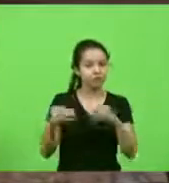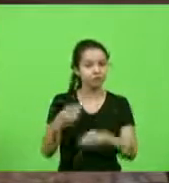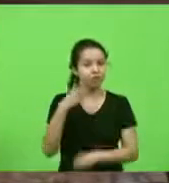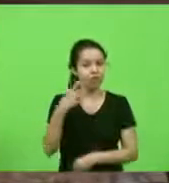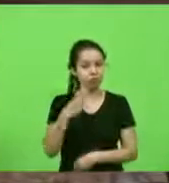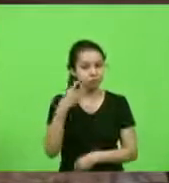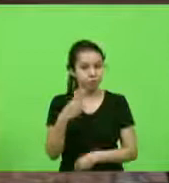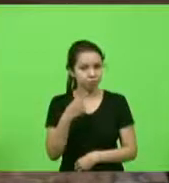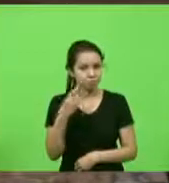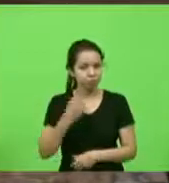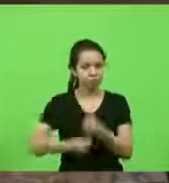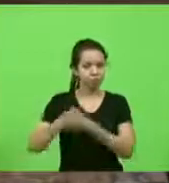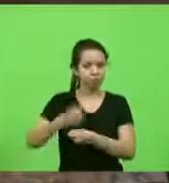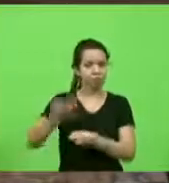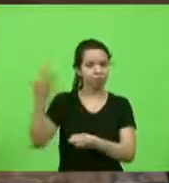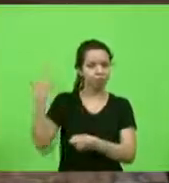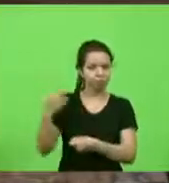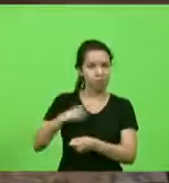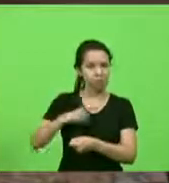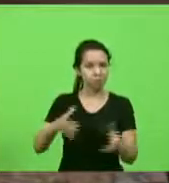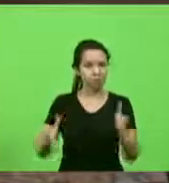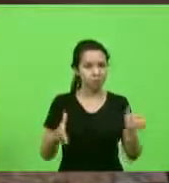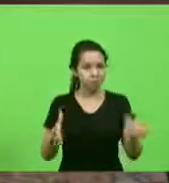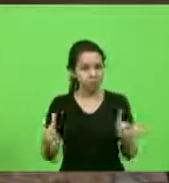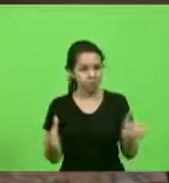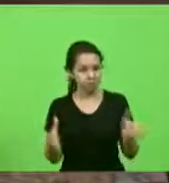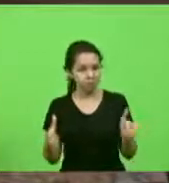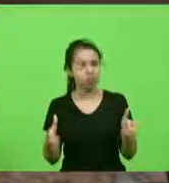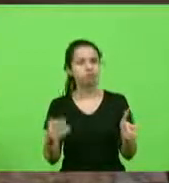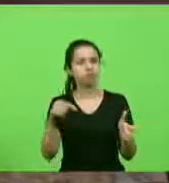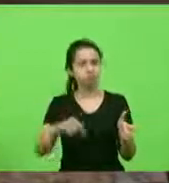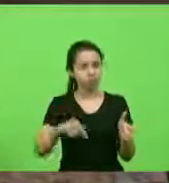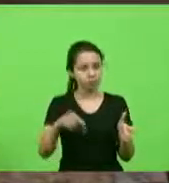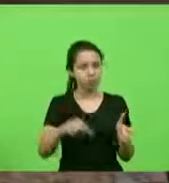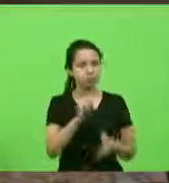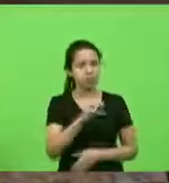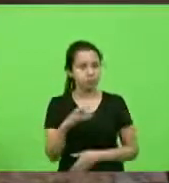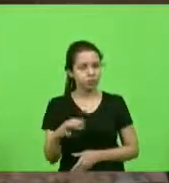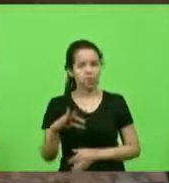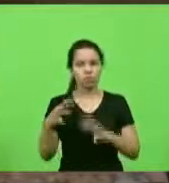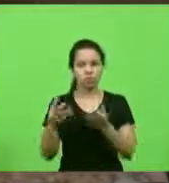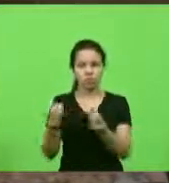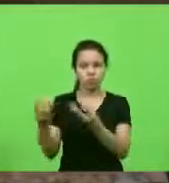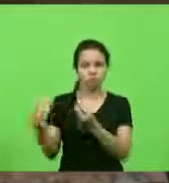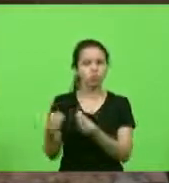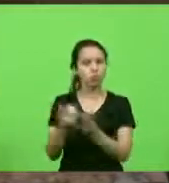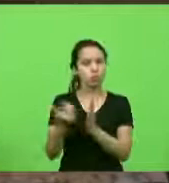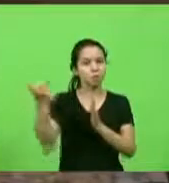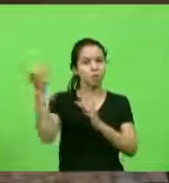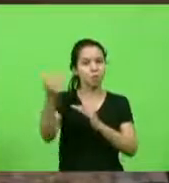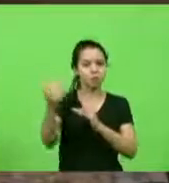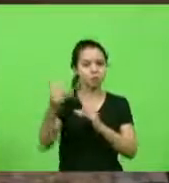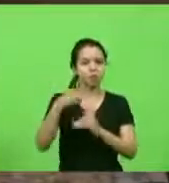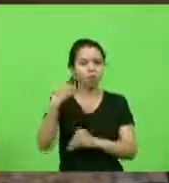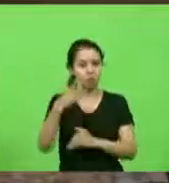momento muito interessante aqui na casa onde a maior parte dos deputados estava apoiando uma reforma da previdência um ato